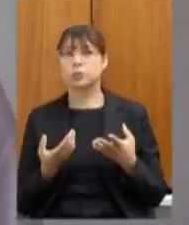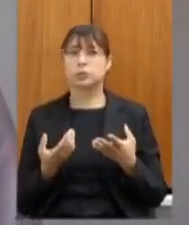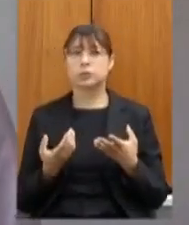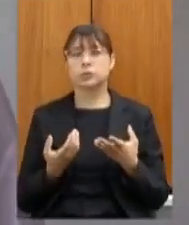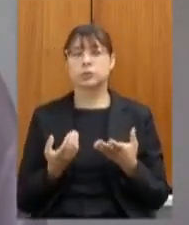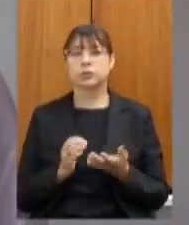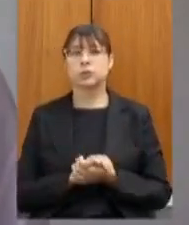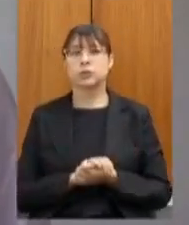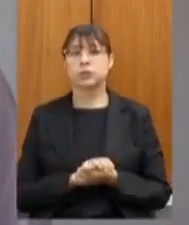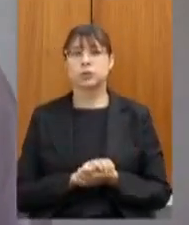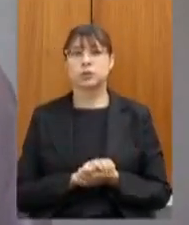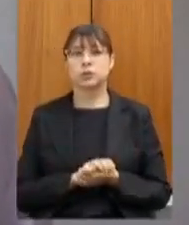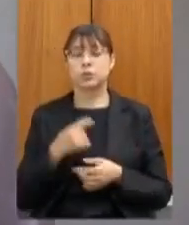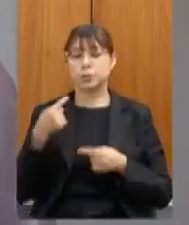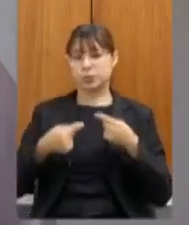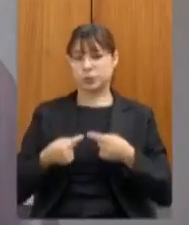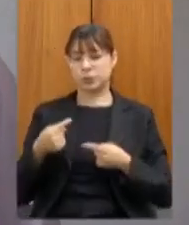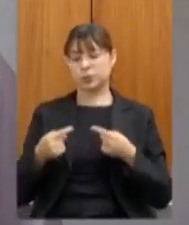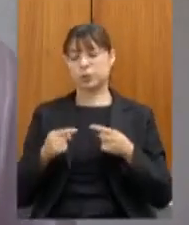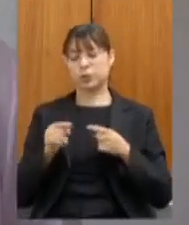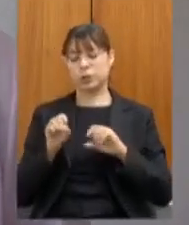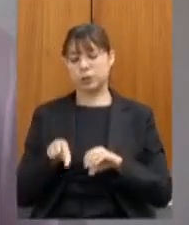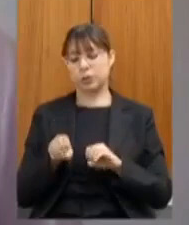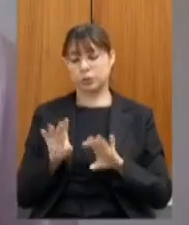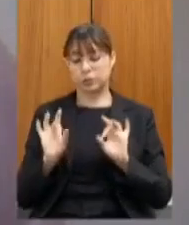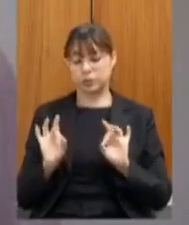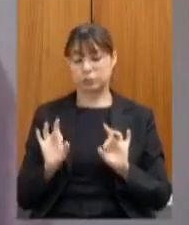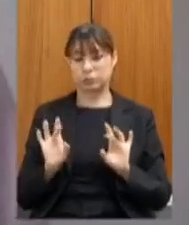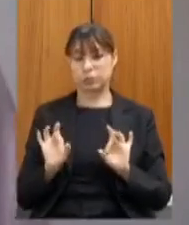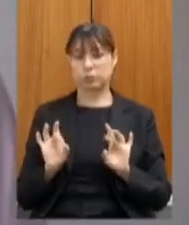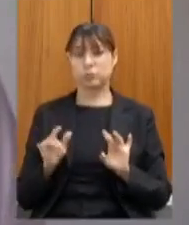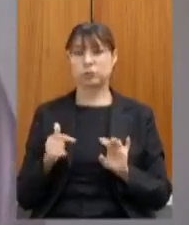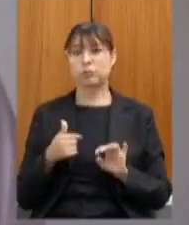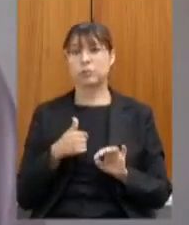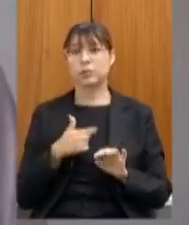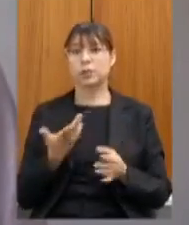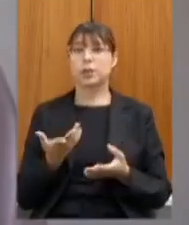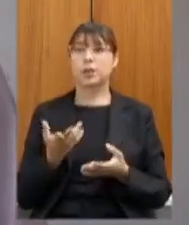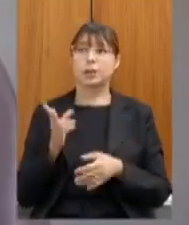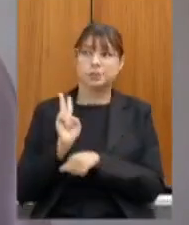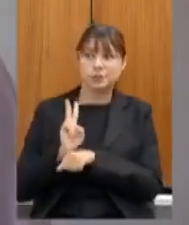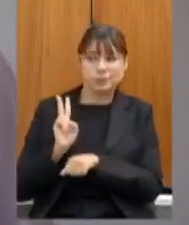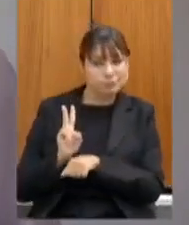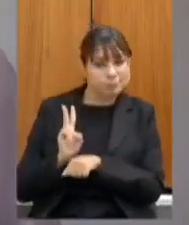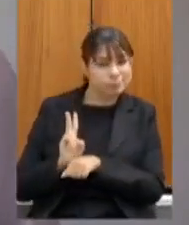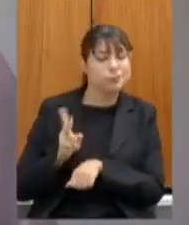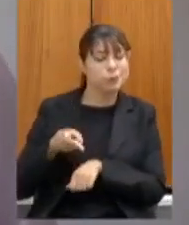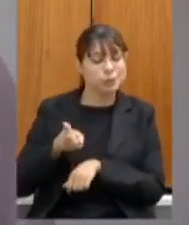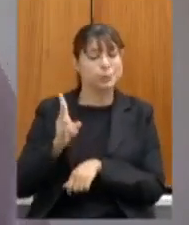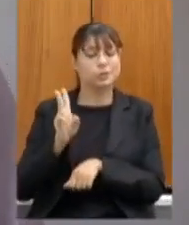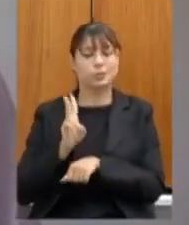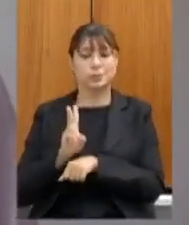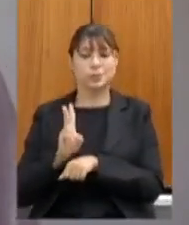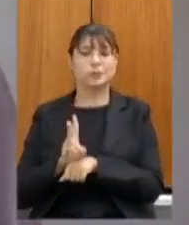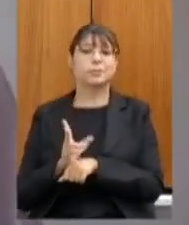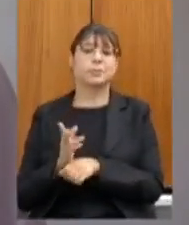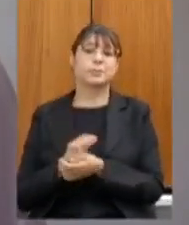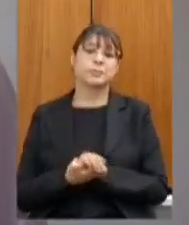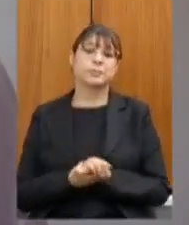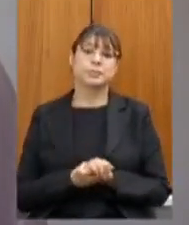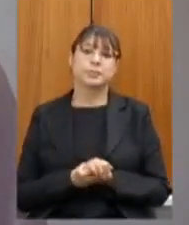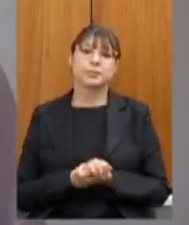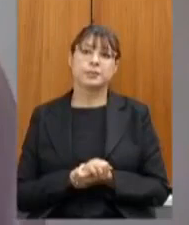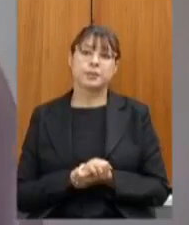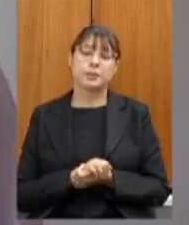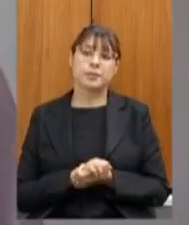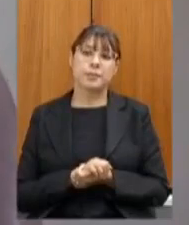política de educação especial deputado eu ainda aguardo e guardarei sempre com muita honra a